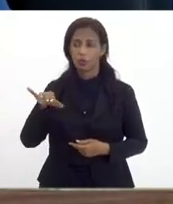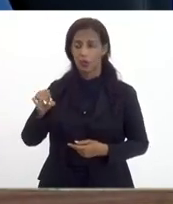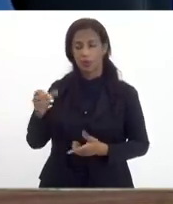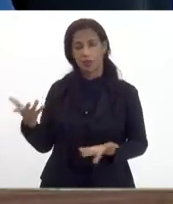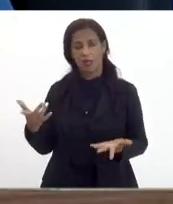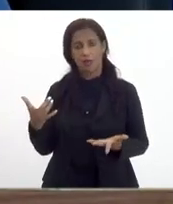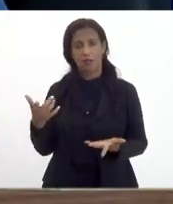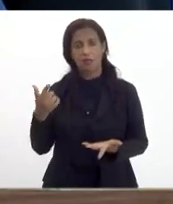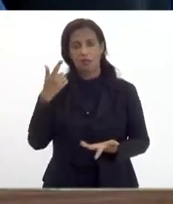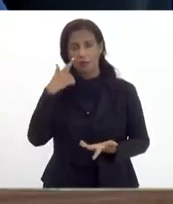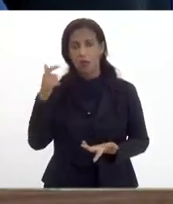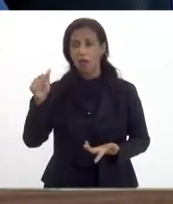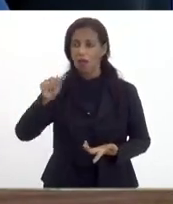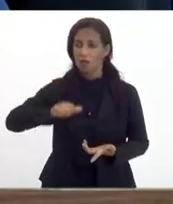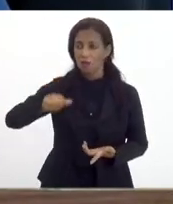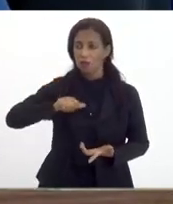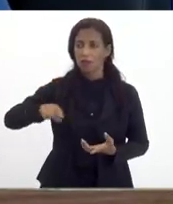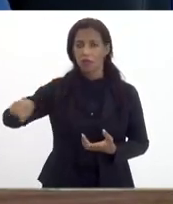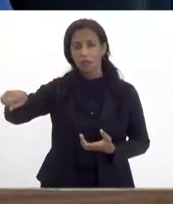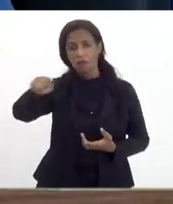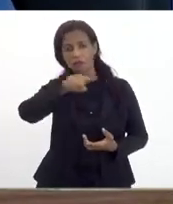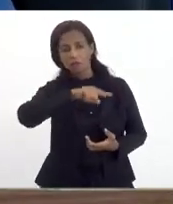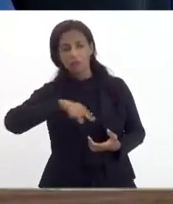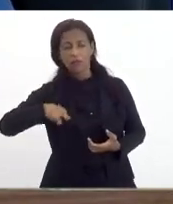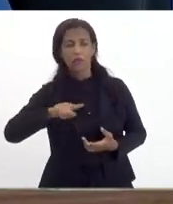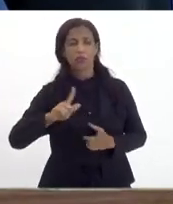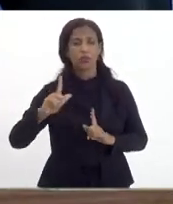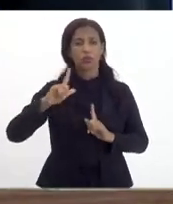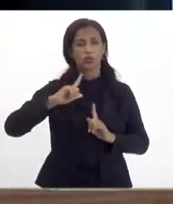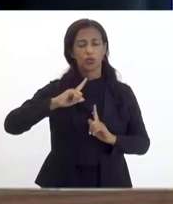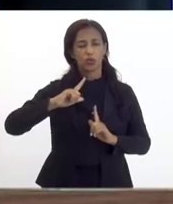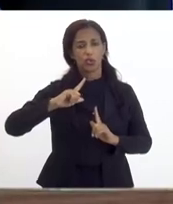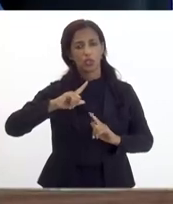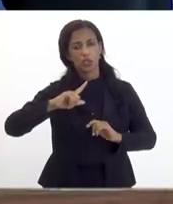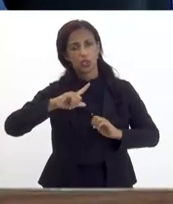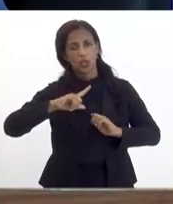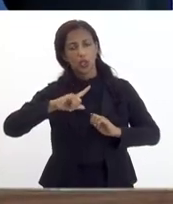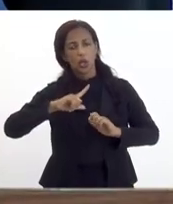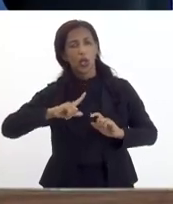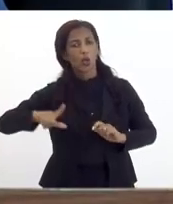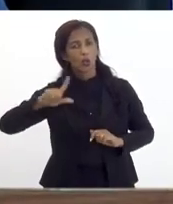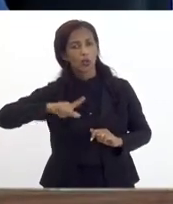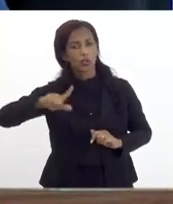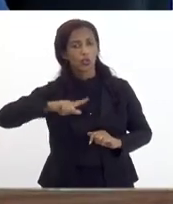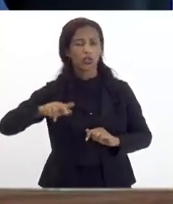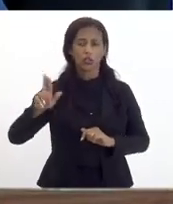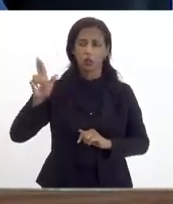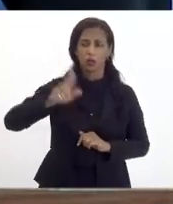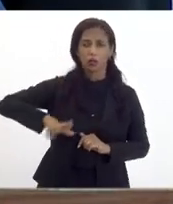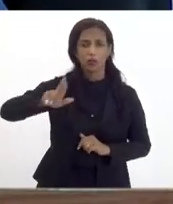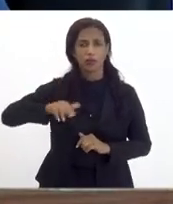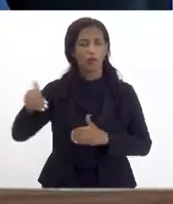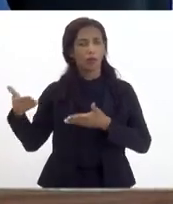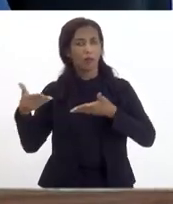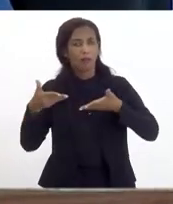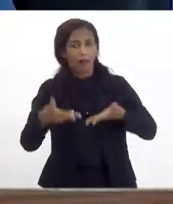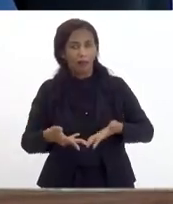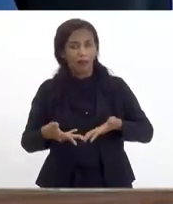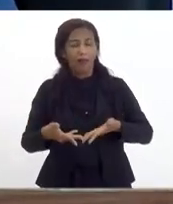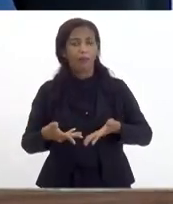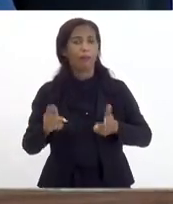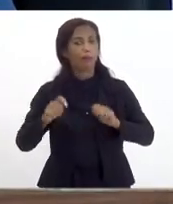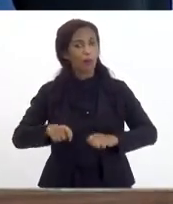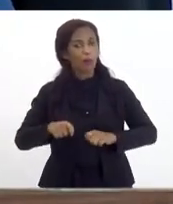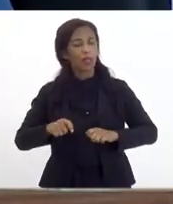Fijan associação comercial clube diretor de logística quais universidades para que a gente possa trazer porque isso dá uma gama imensa